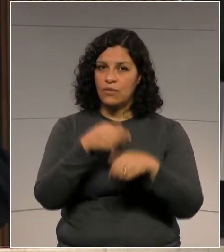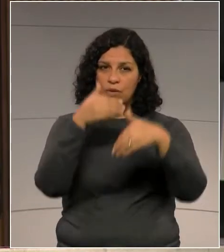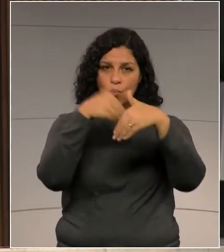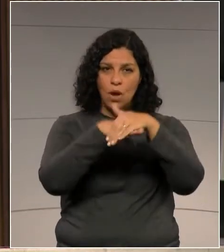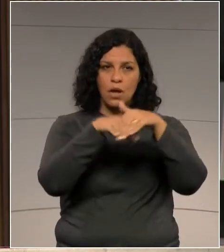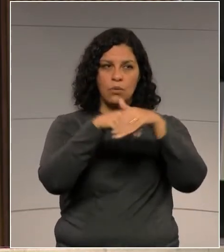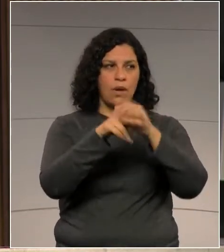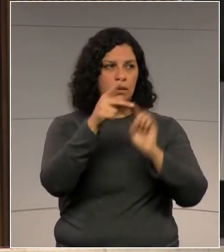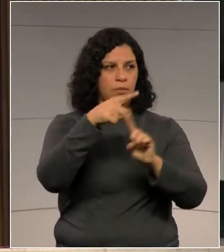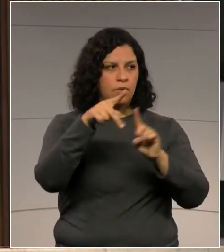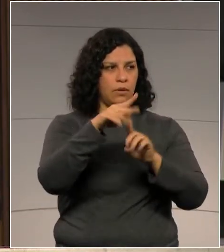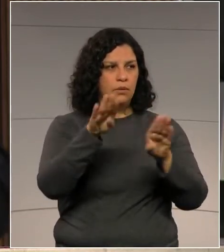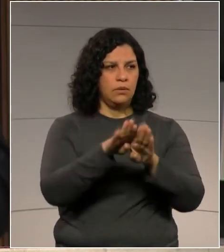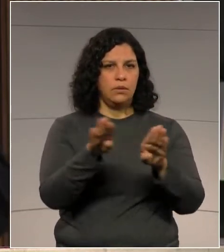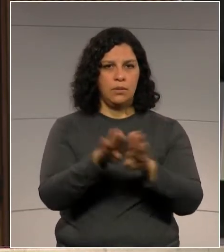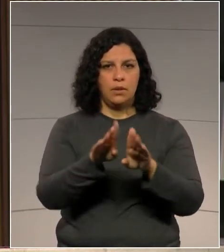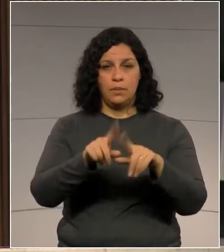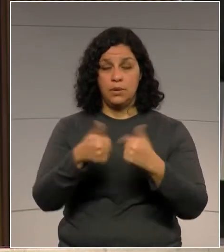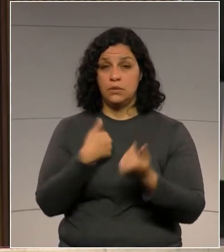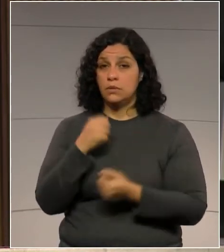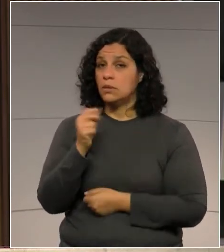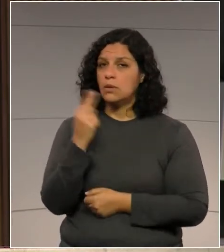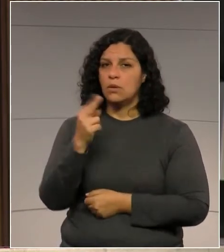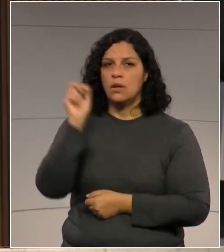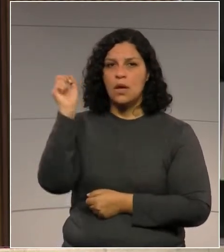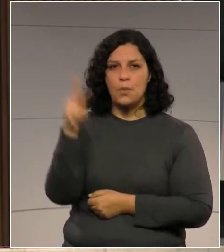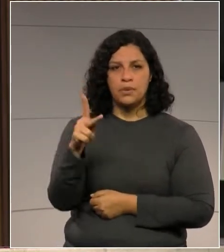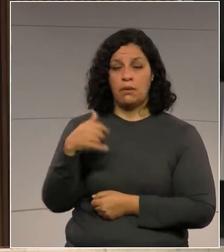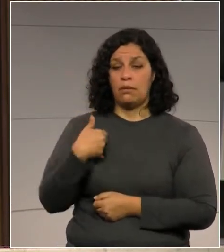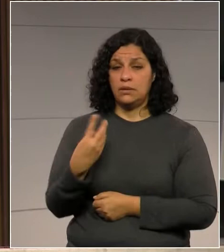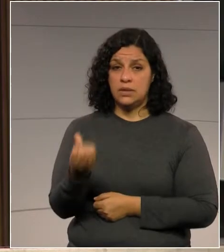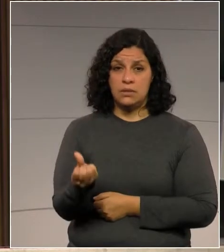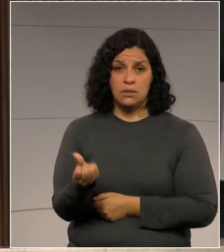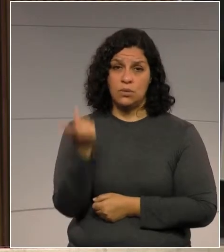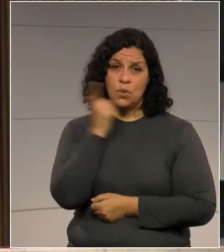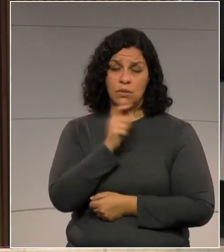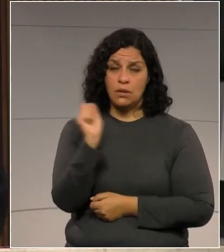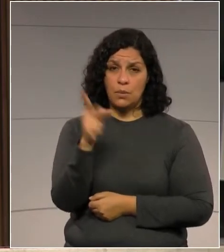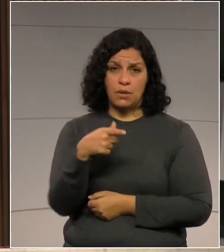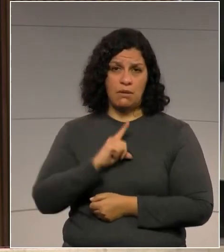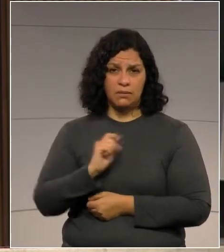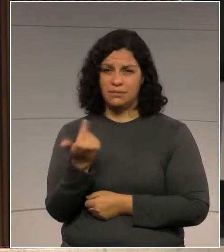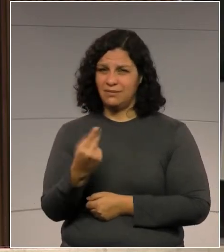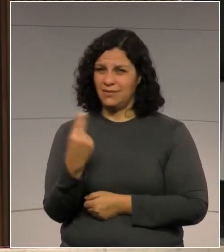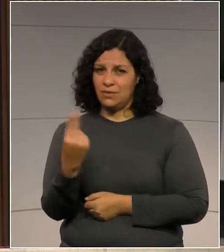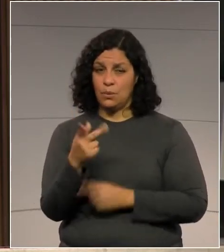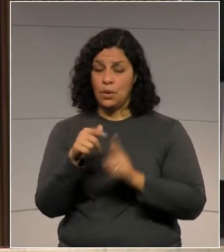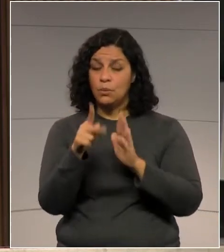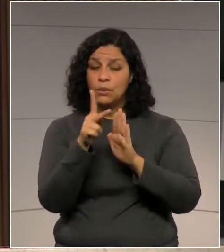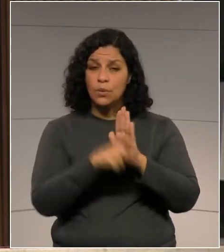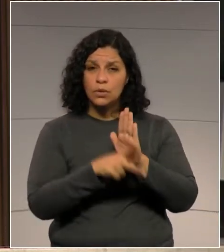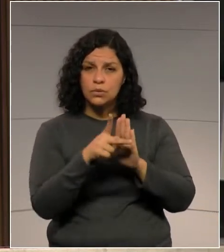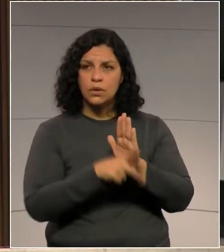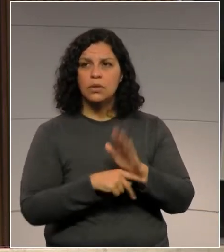Porque, se não, pode se aposentar antes dos 65. porque, no projeto,